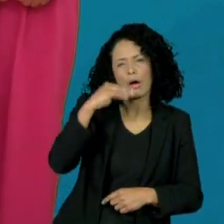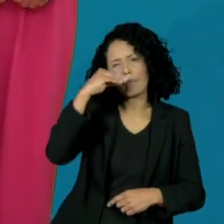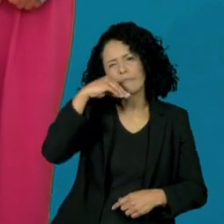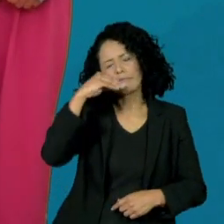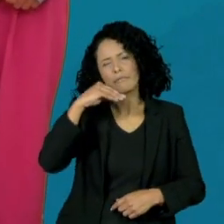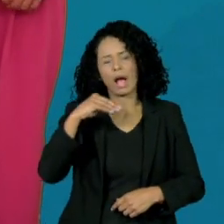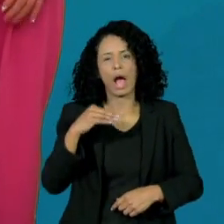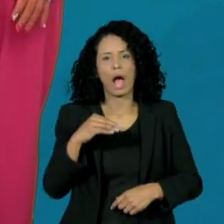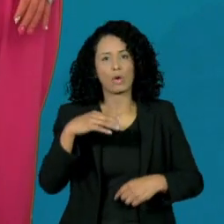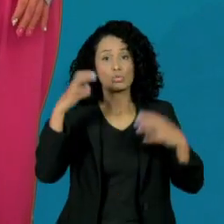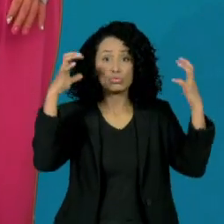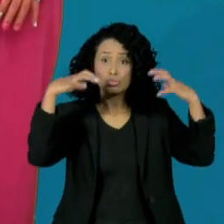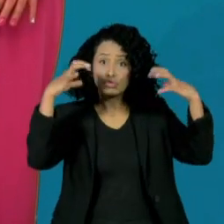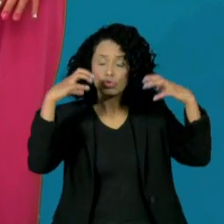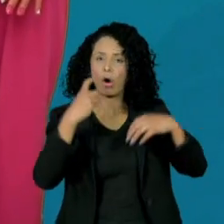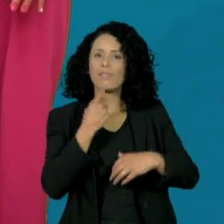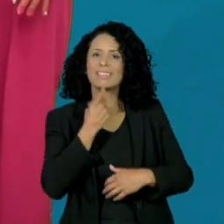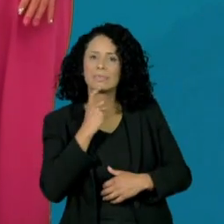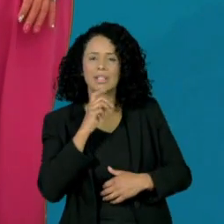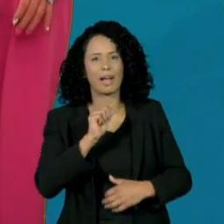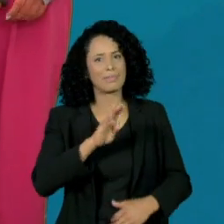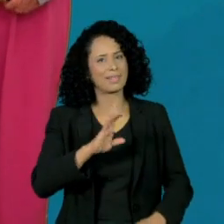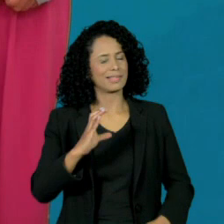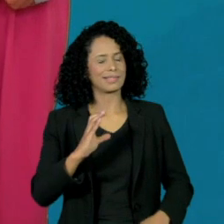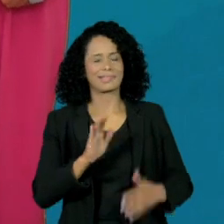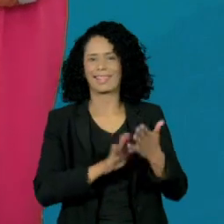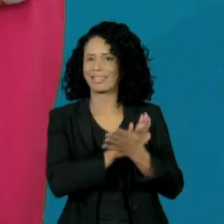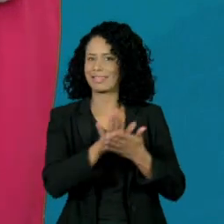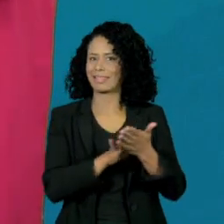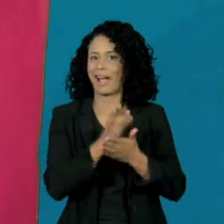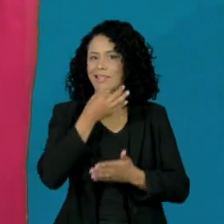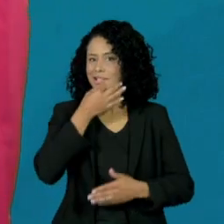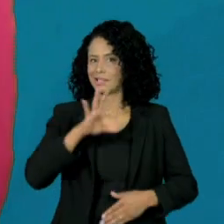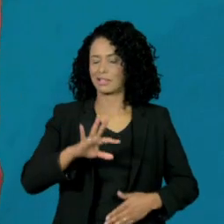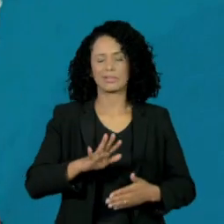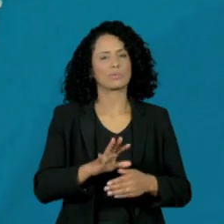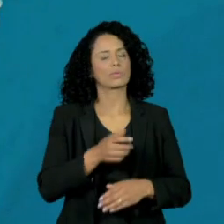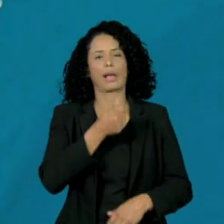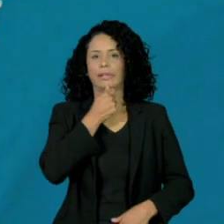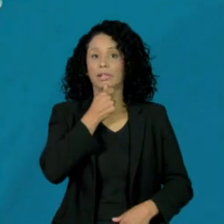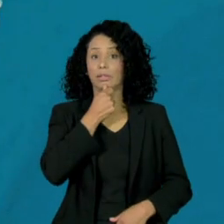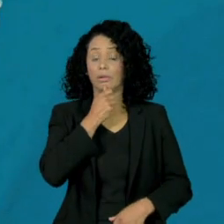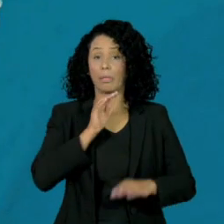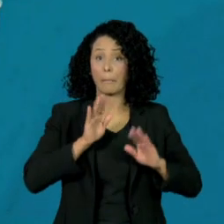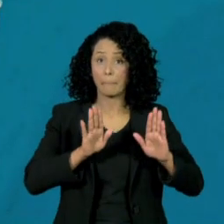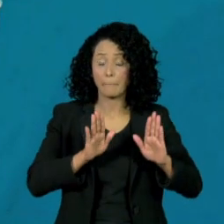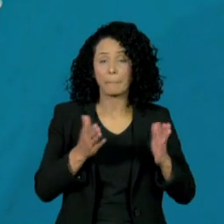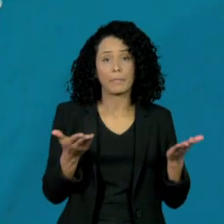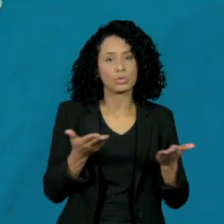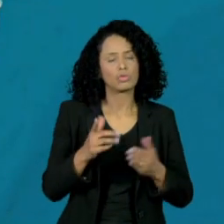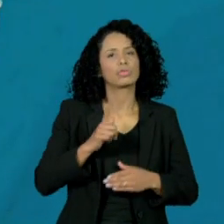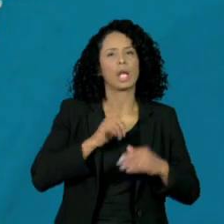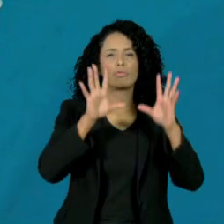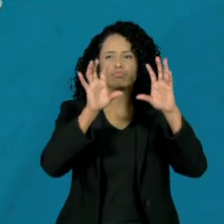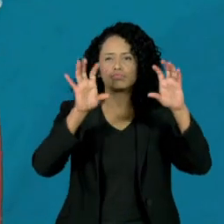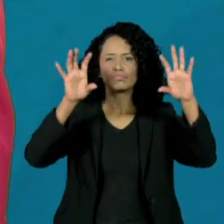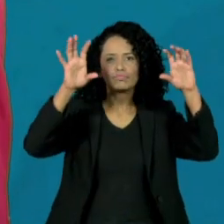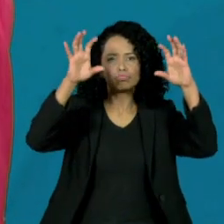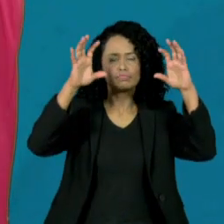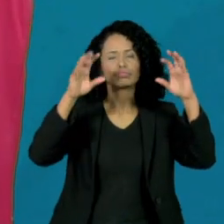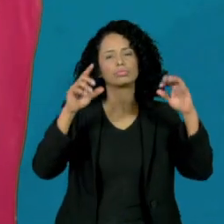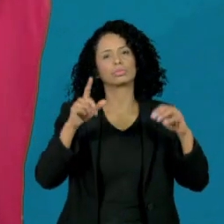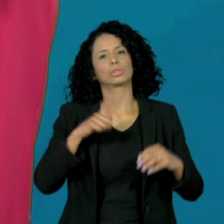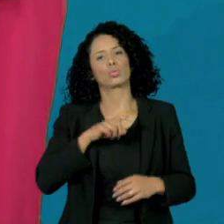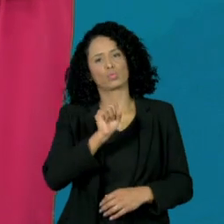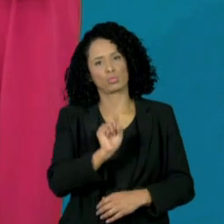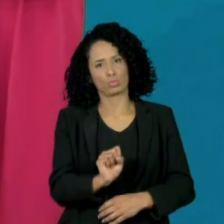não chove na região de Campinas, São Bernardo do Campo e também em Santos. Mas o dia vai ser marcado por variação de nebulosidade nas áreas do